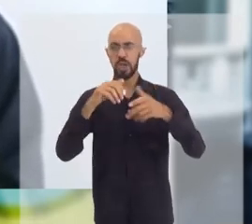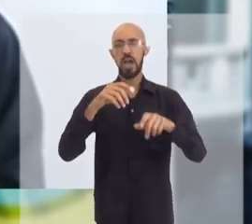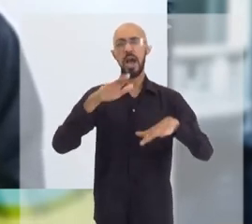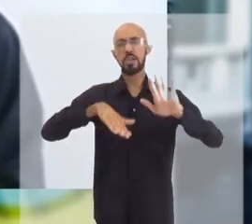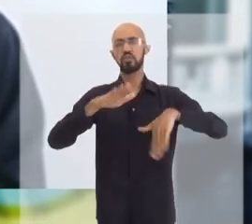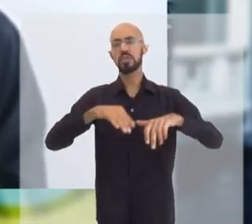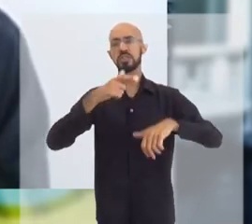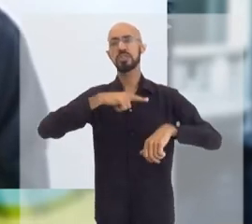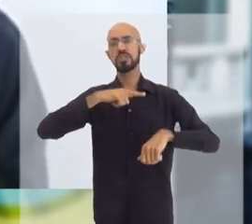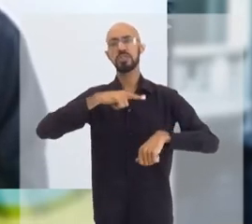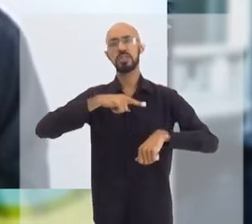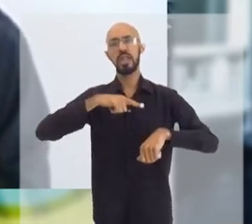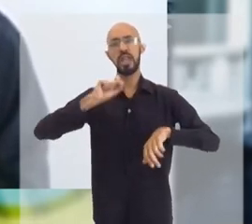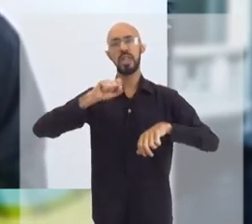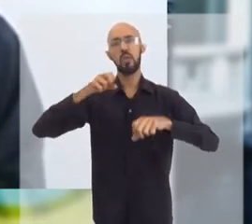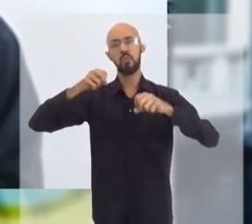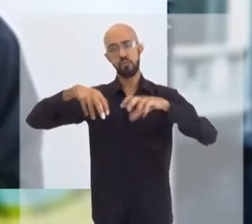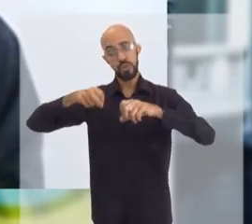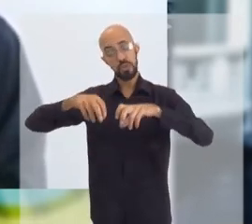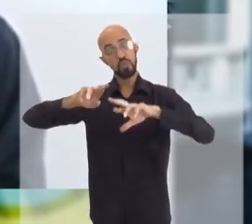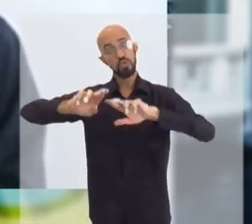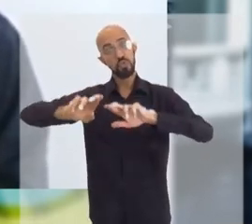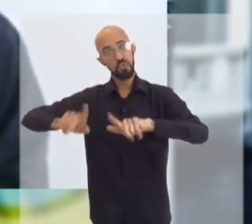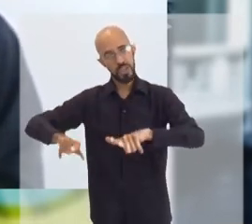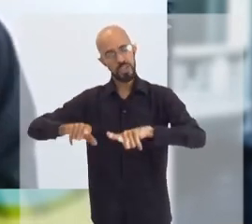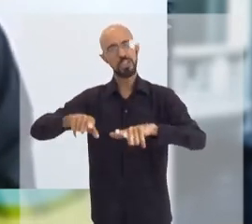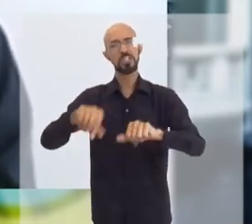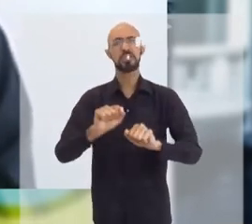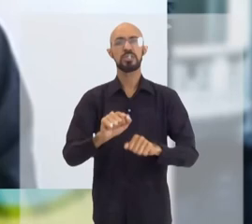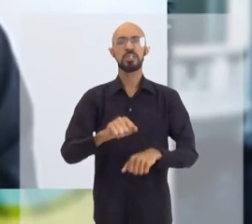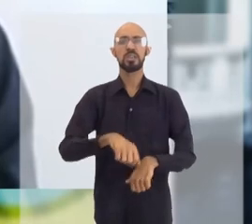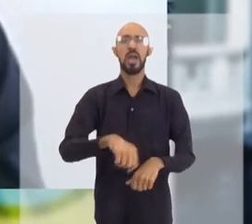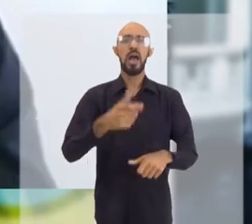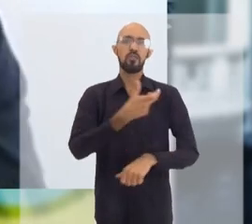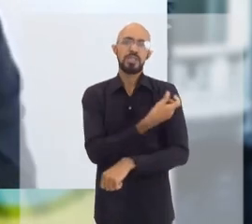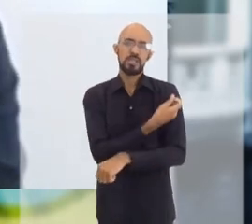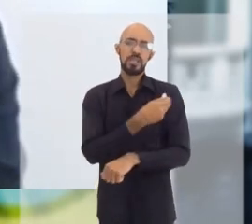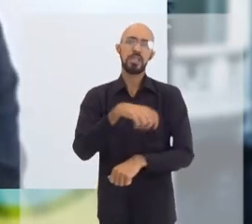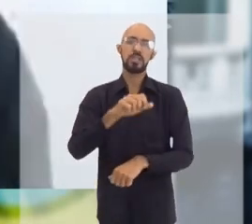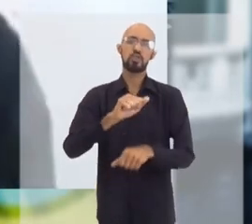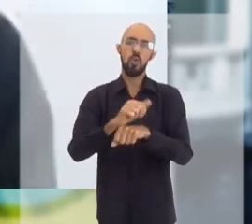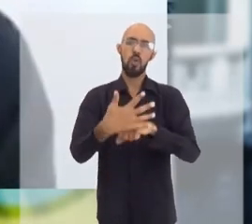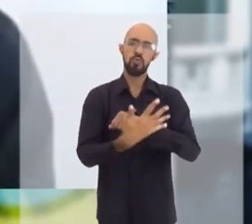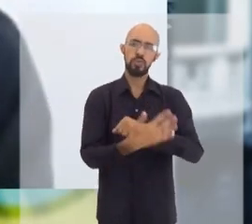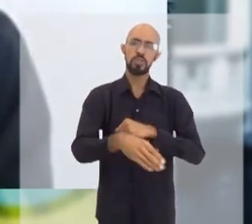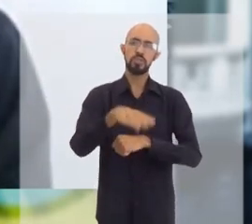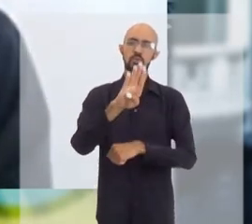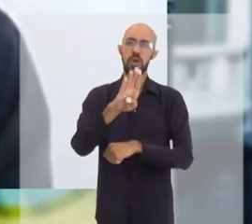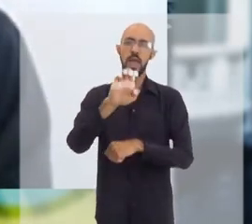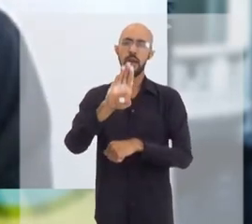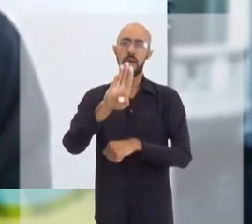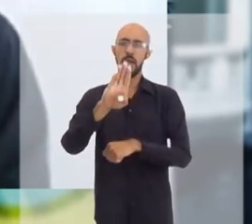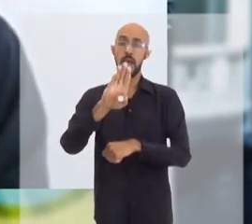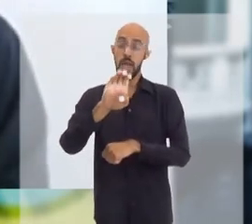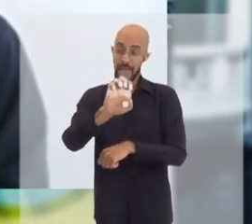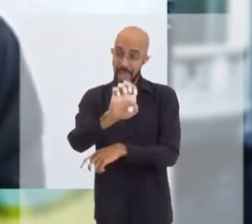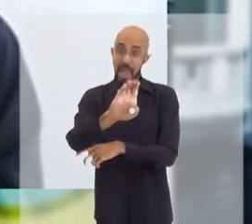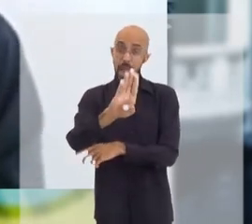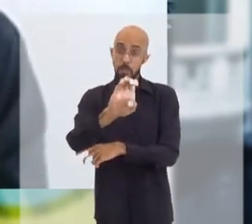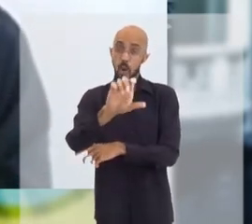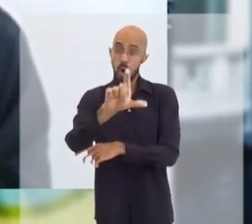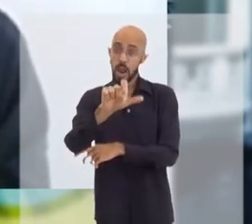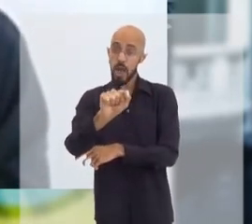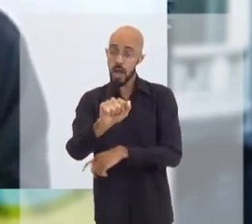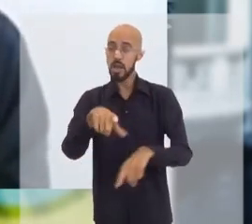pedacinho do vírus, como é a vacina de COVID, como é a vacina do ebola, as novas vacinas de RNA mensageiro, onde a gente